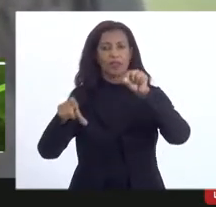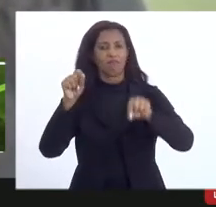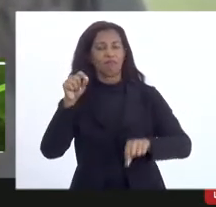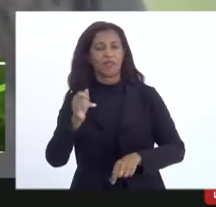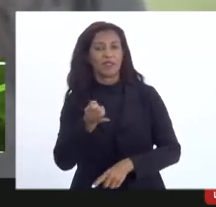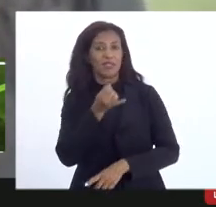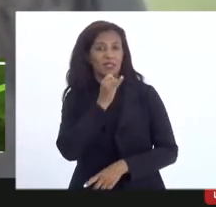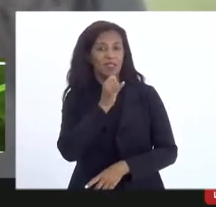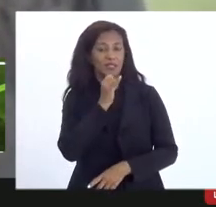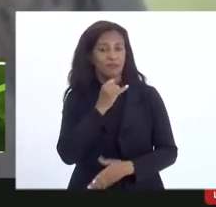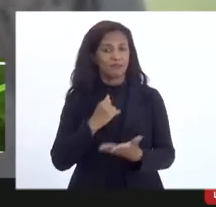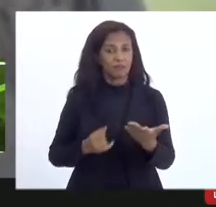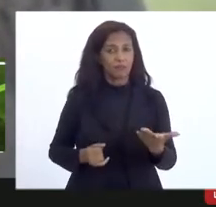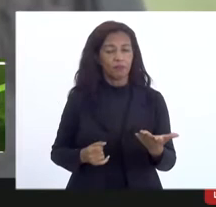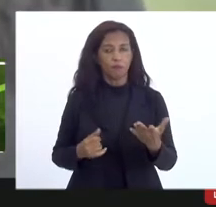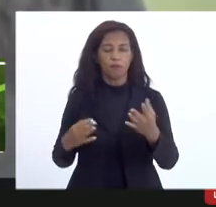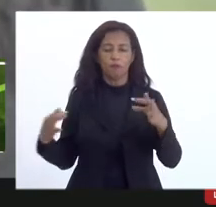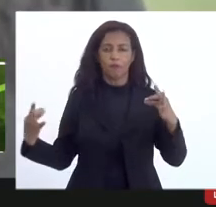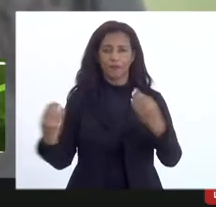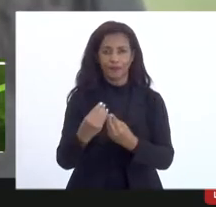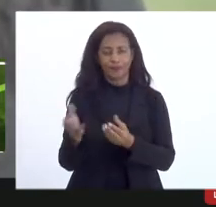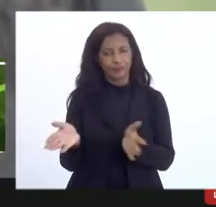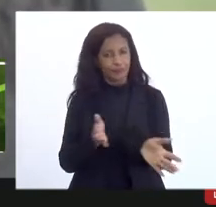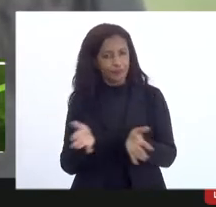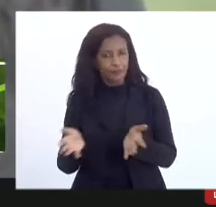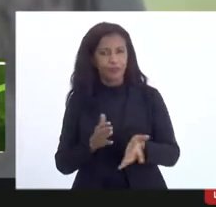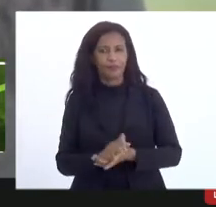seria totalmente viável.